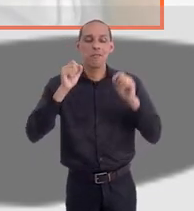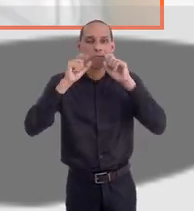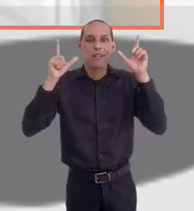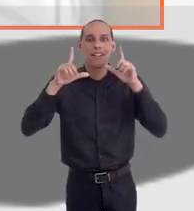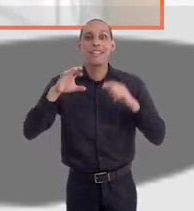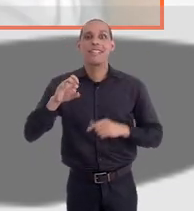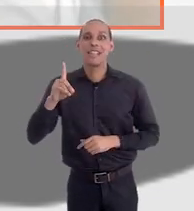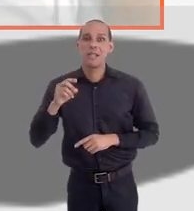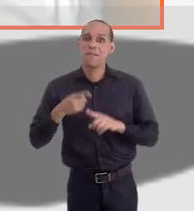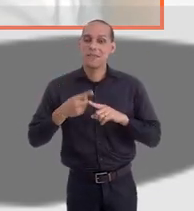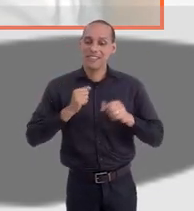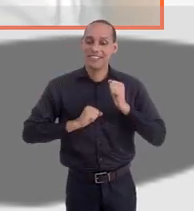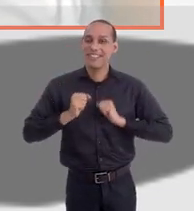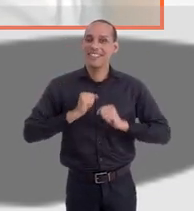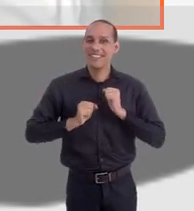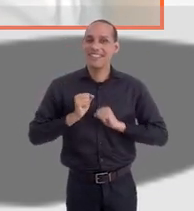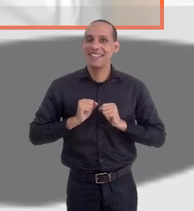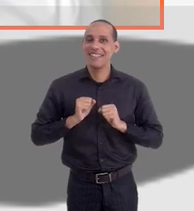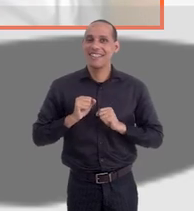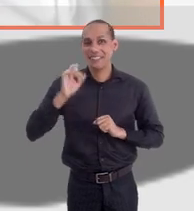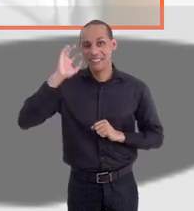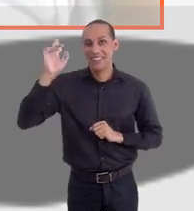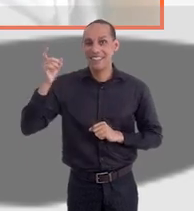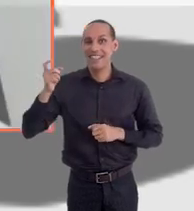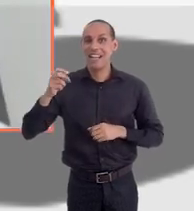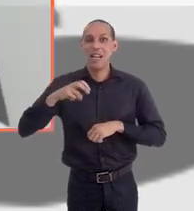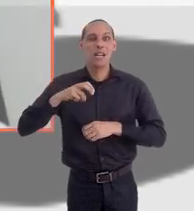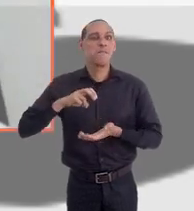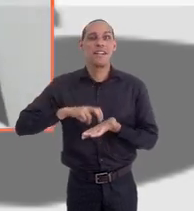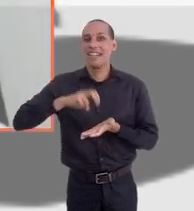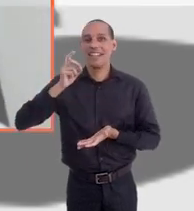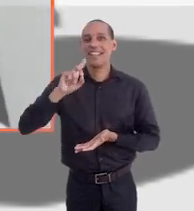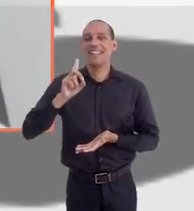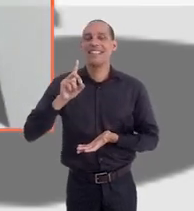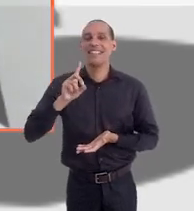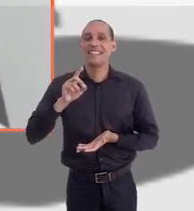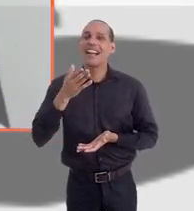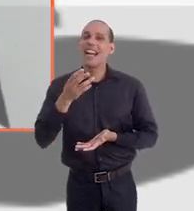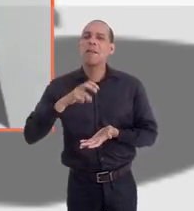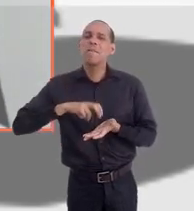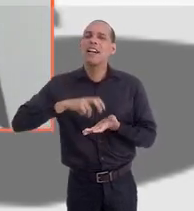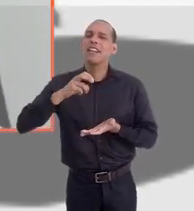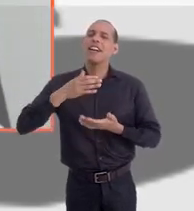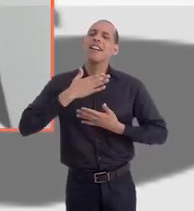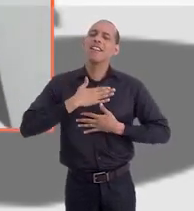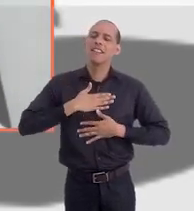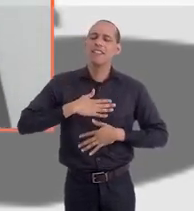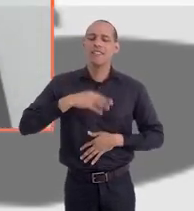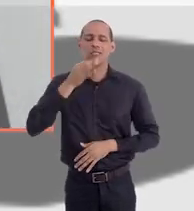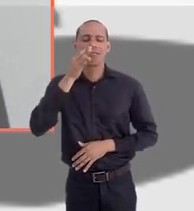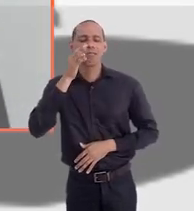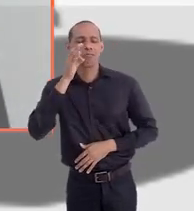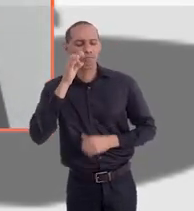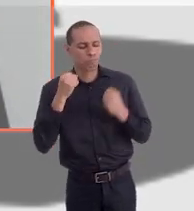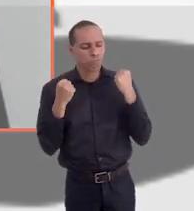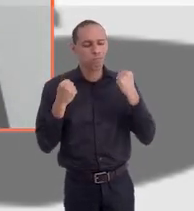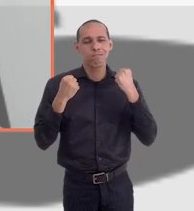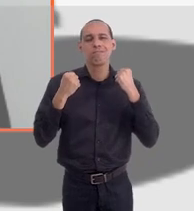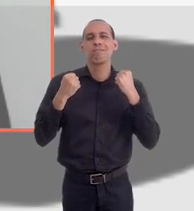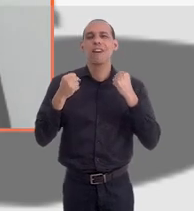ansiedade, apesar da prova não ser aplicada pela manhã. E aí você tem toda uma manhã mais tranquila, tomar um café